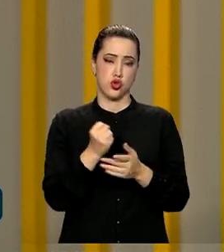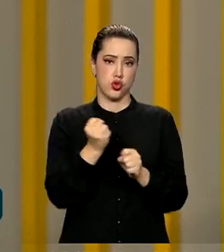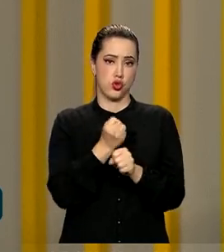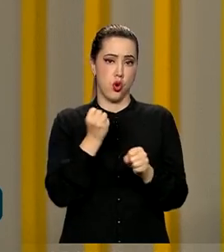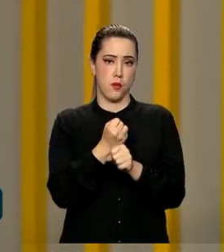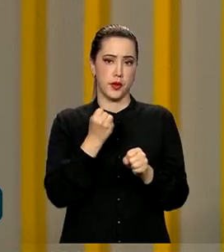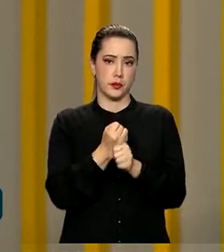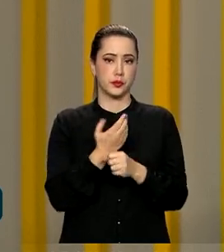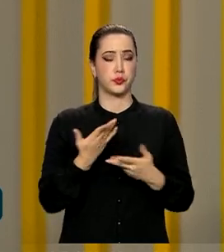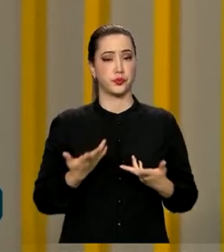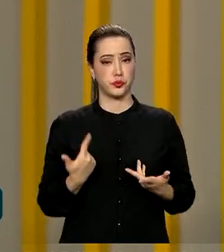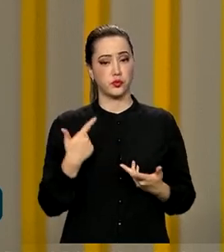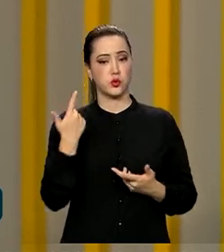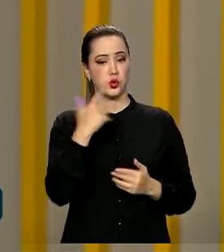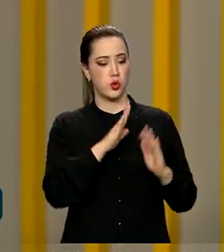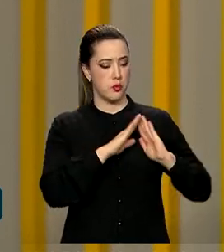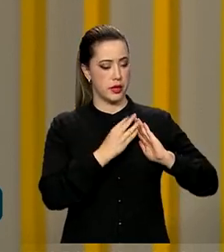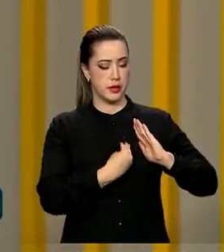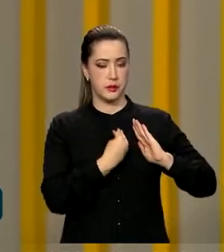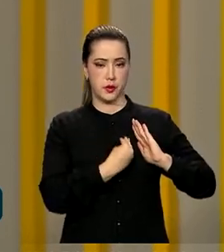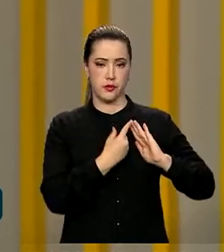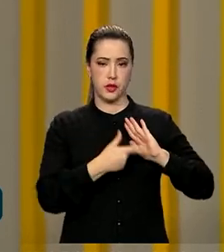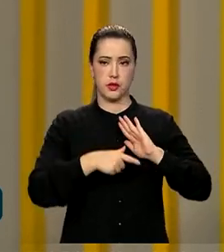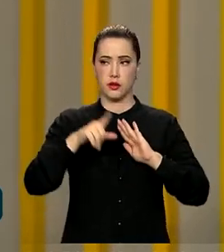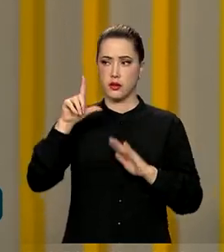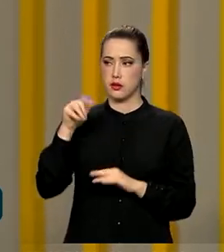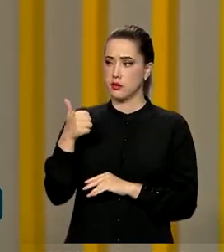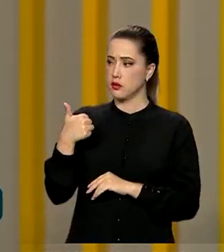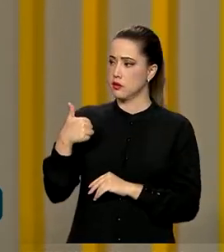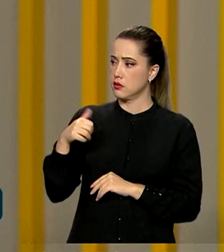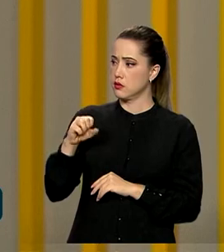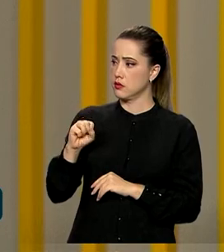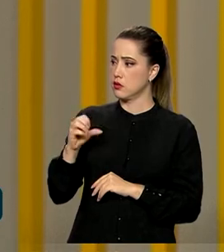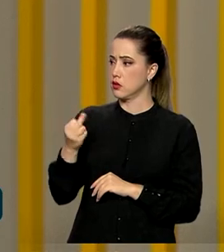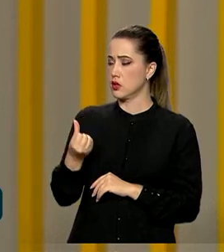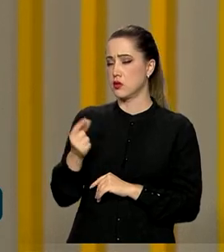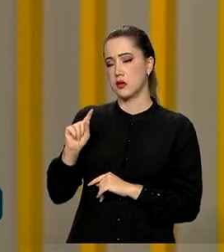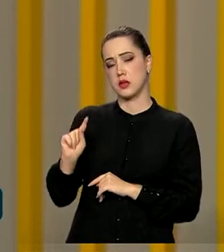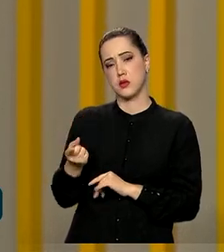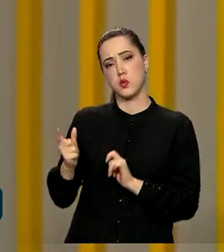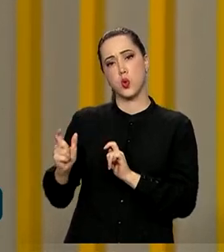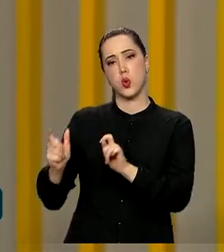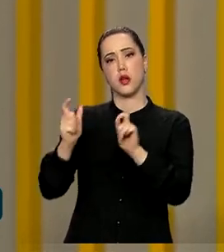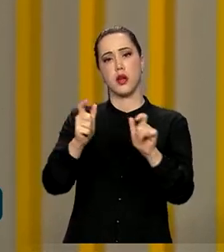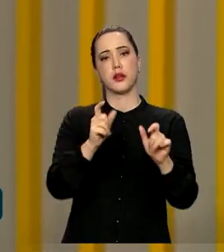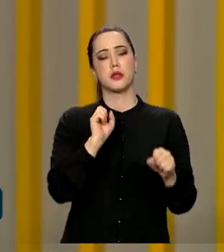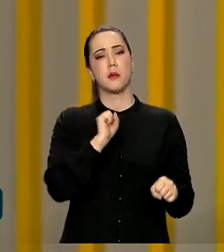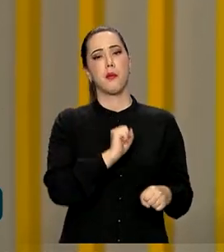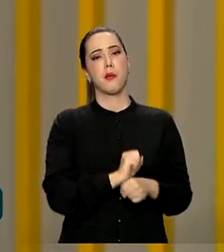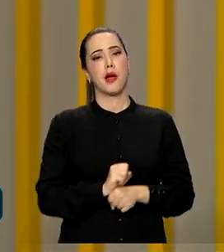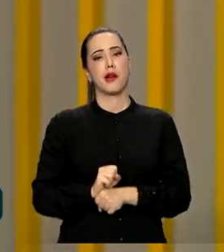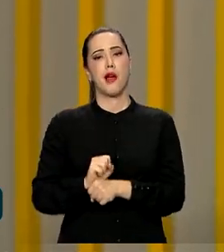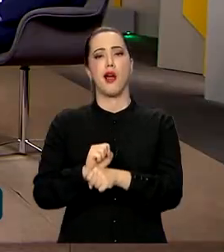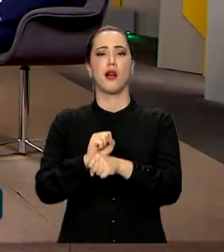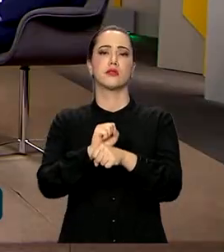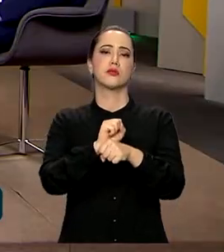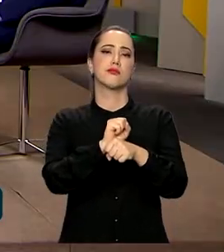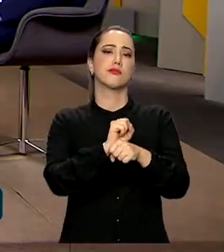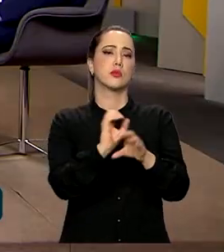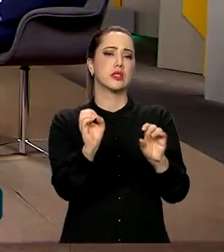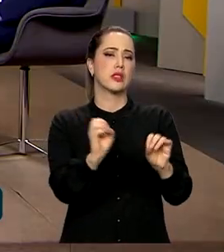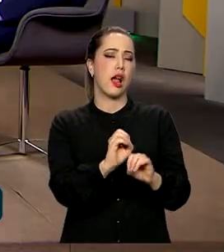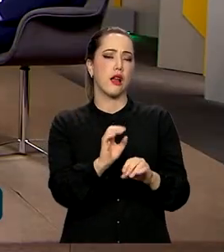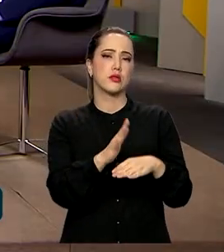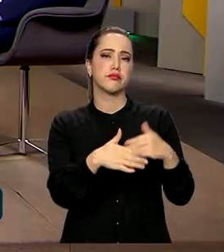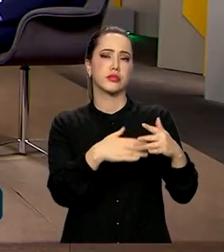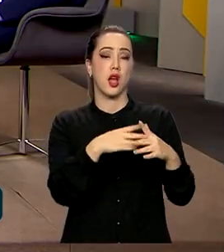Um outro exemplo é Minha Casa Minha Vida. Nós tínhamos 186 mil unidades paradas em janeiro. Nós já entregamos mais